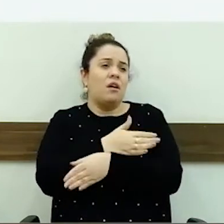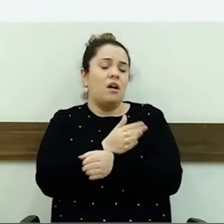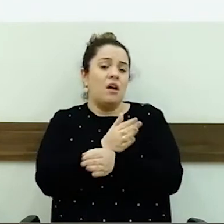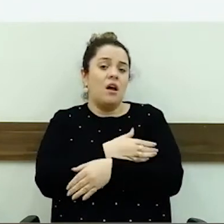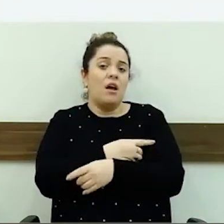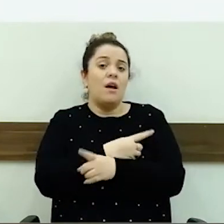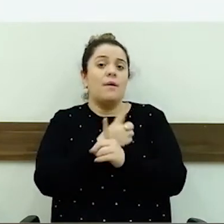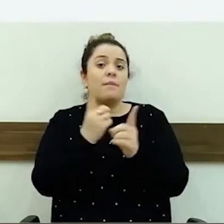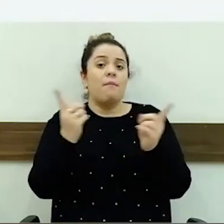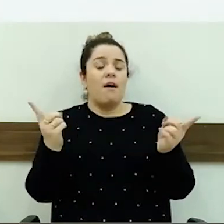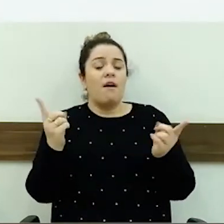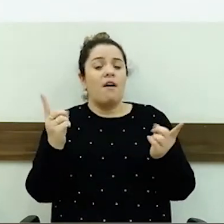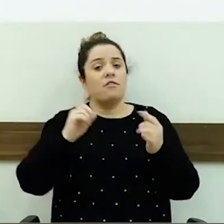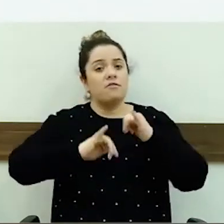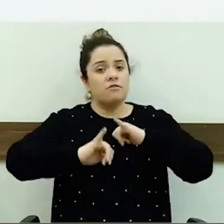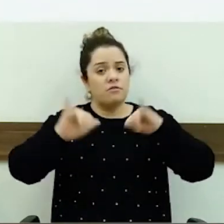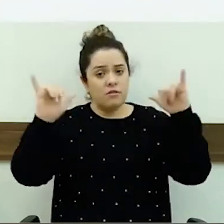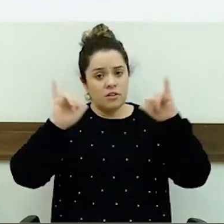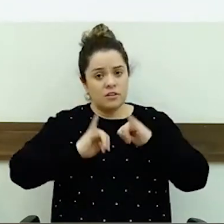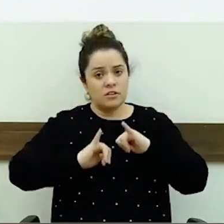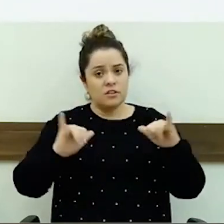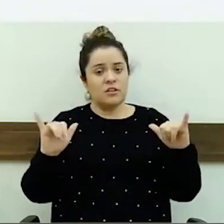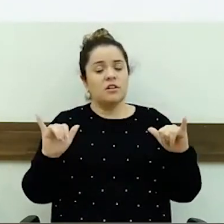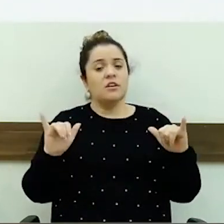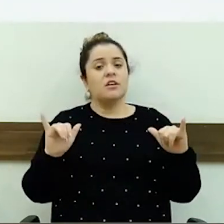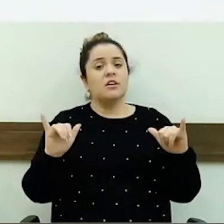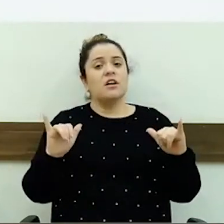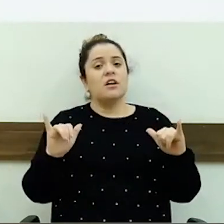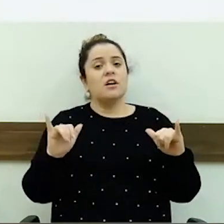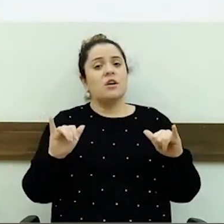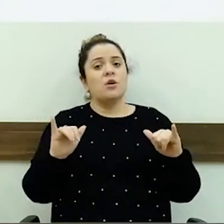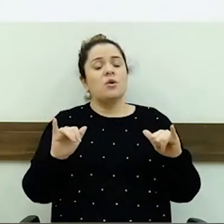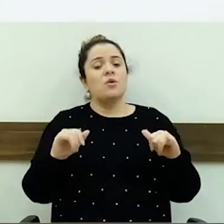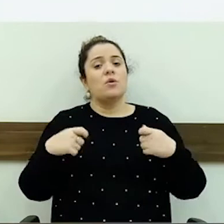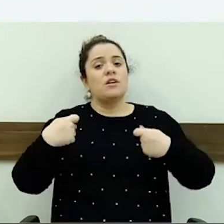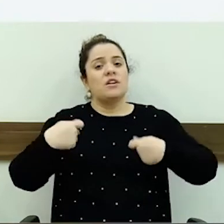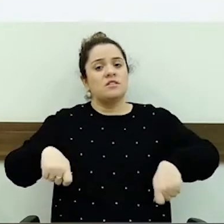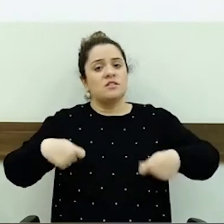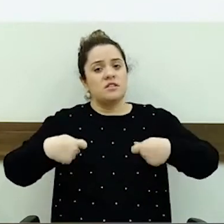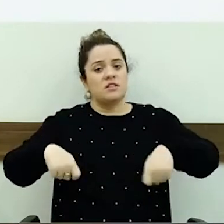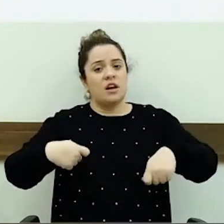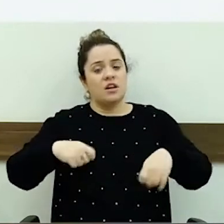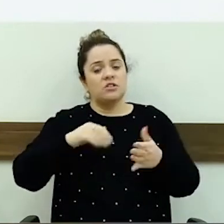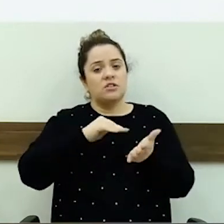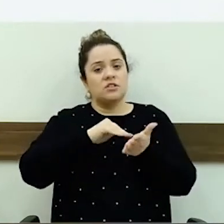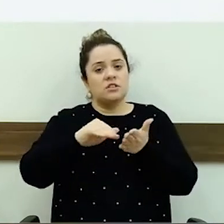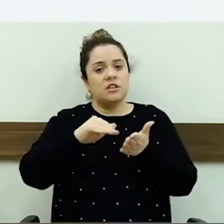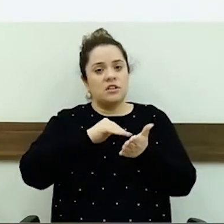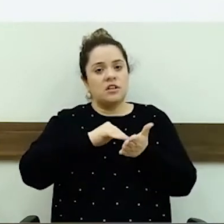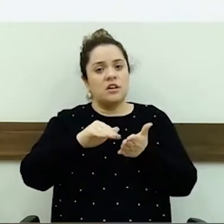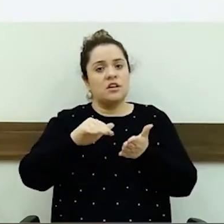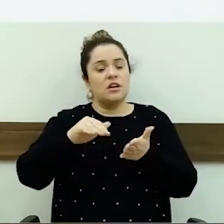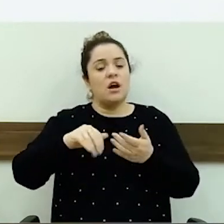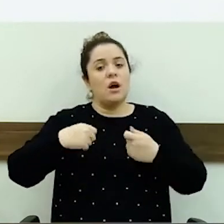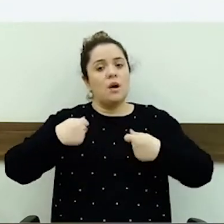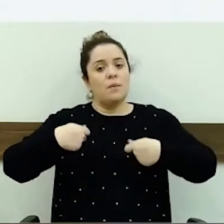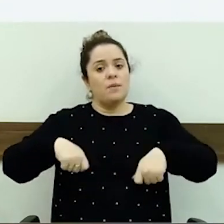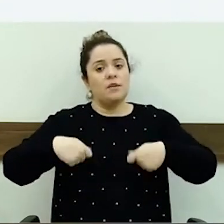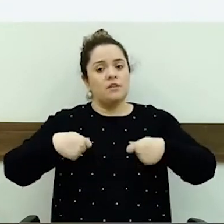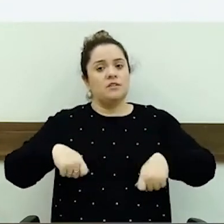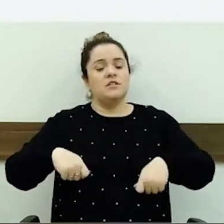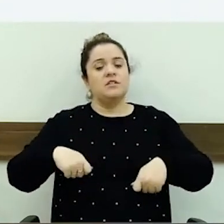Então, essa ação, ela vem contemplar essa necessidade que a Secretaria precisa que